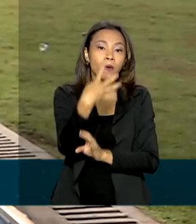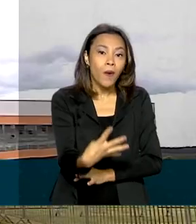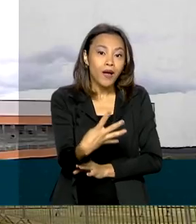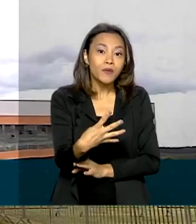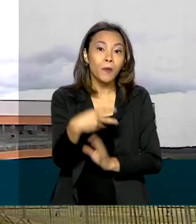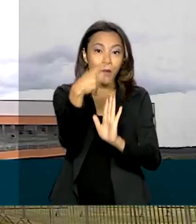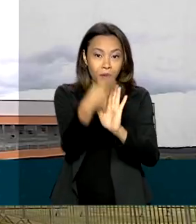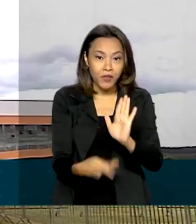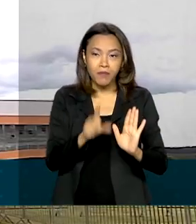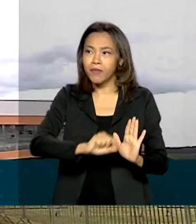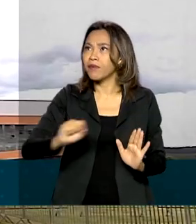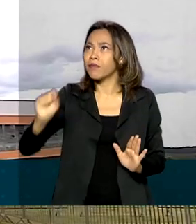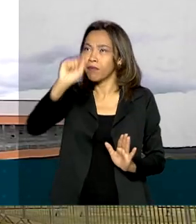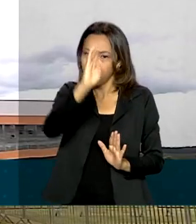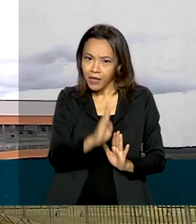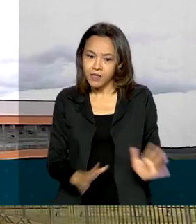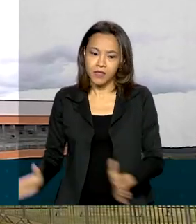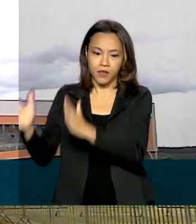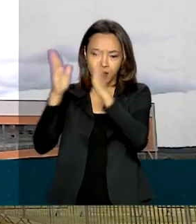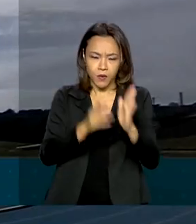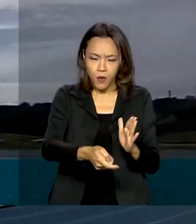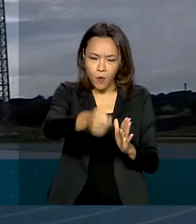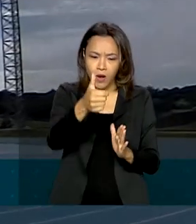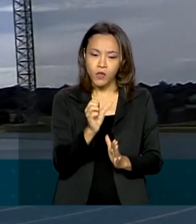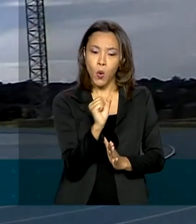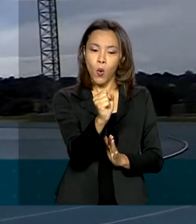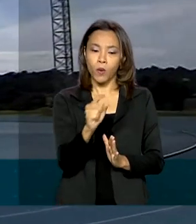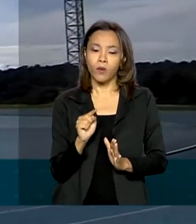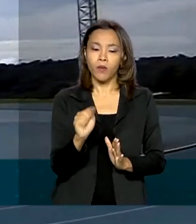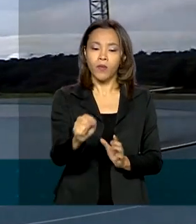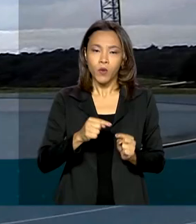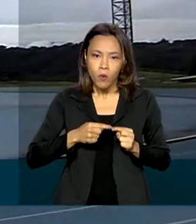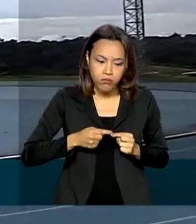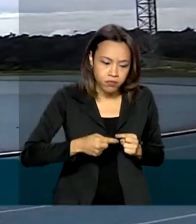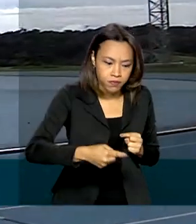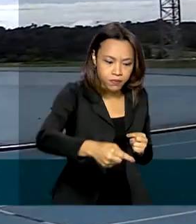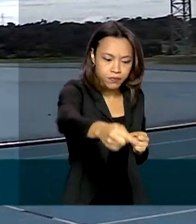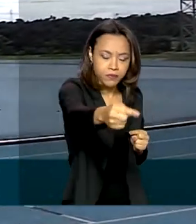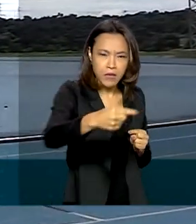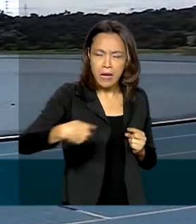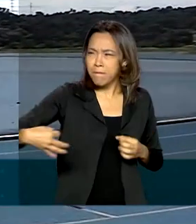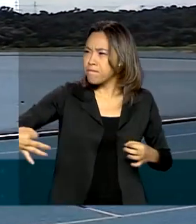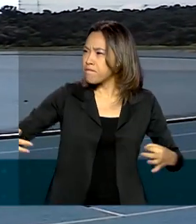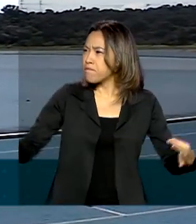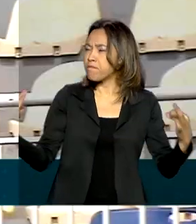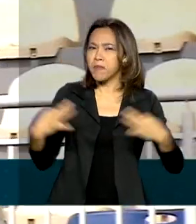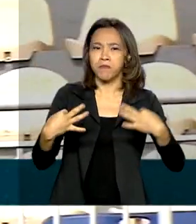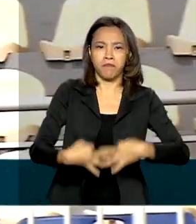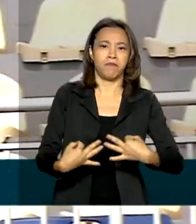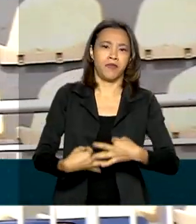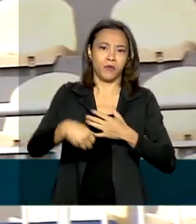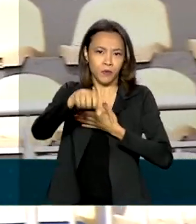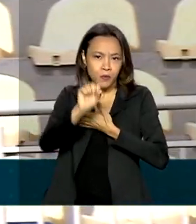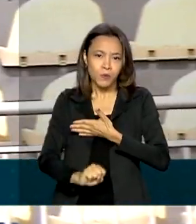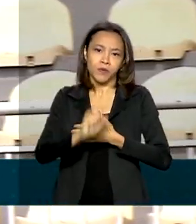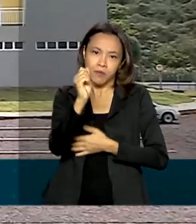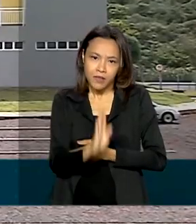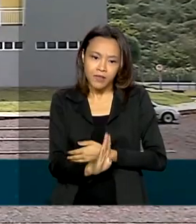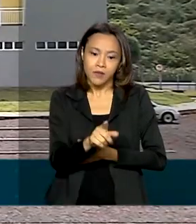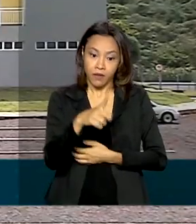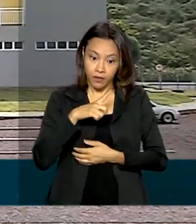todo o país. Com quase 8 mil metros quadrados, o centro é o mais completo da região sul. Conta com